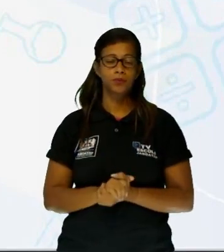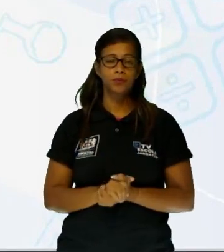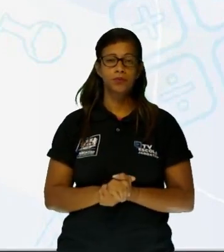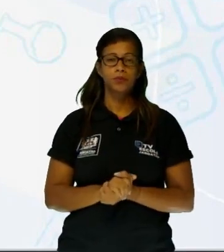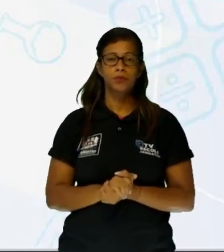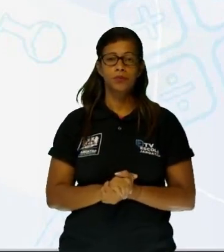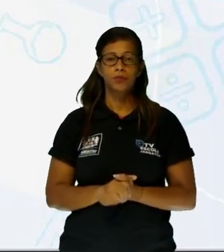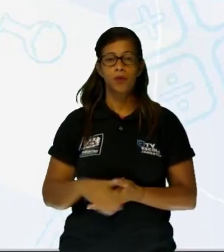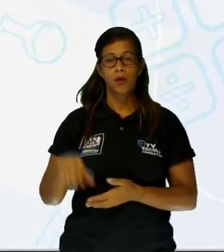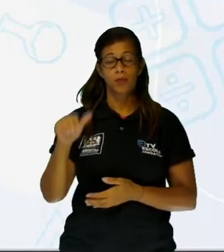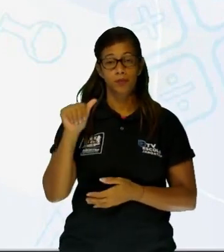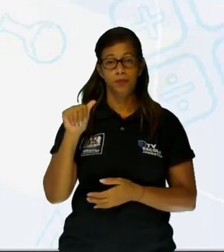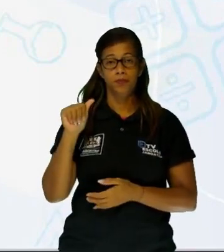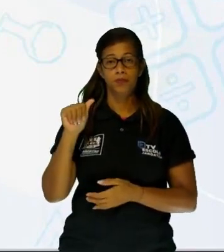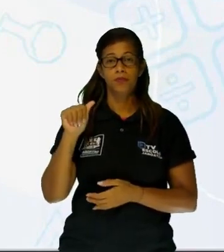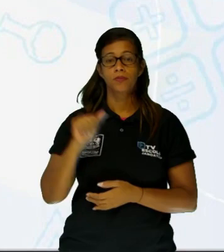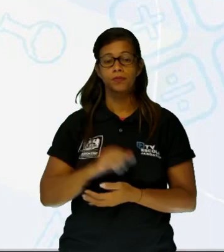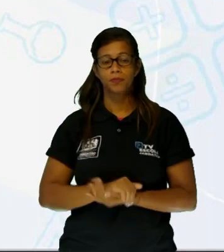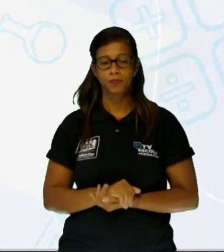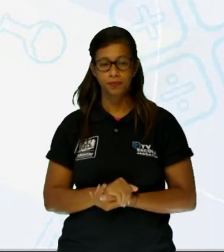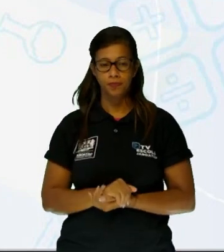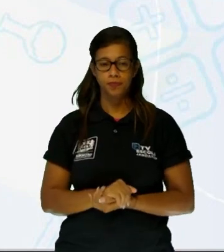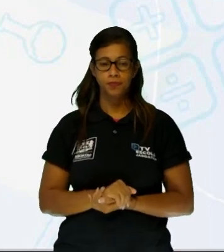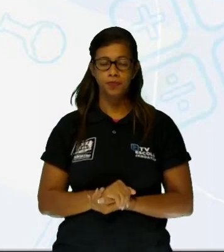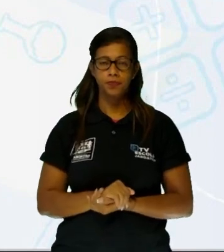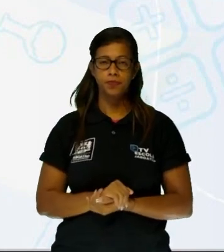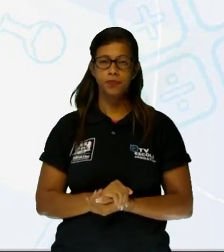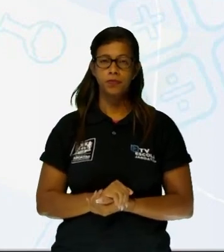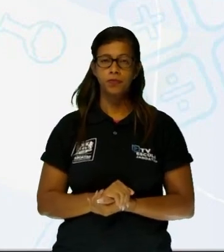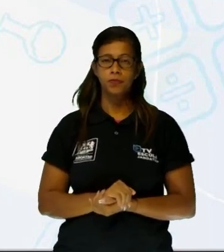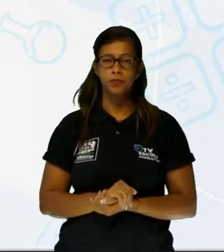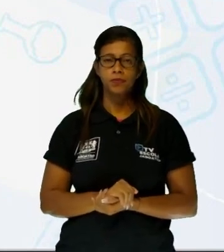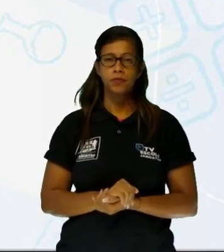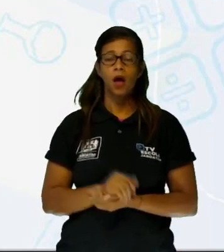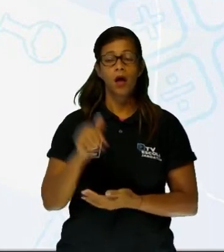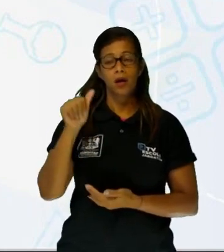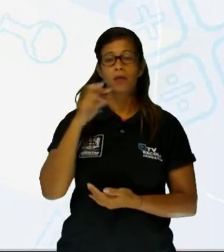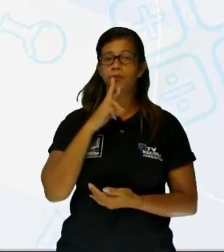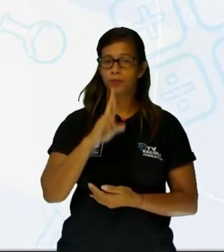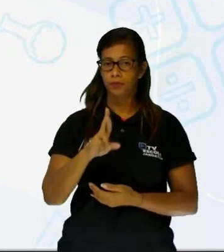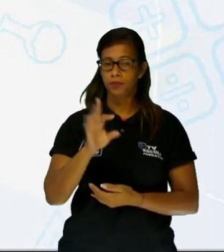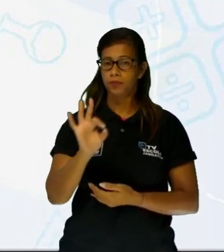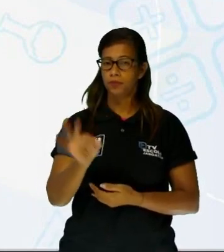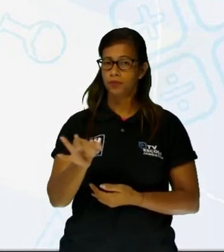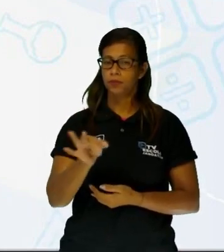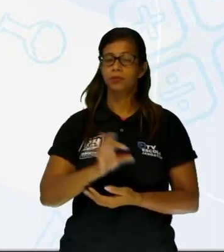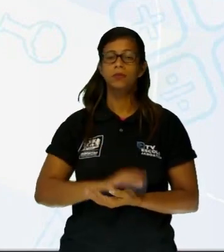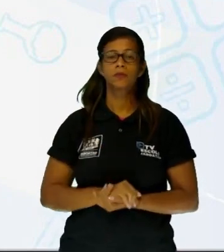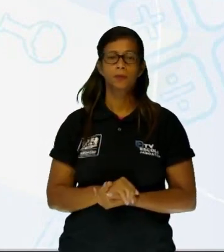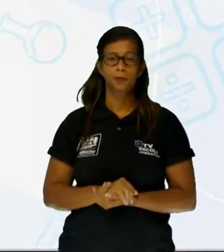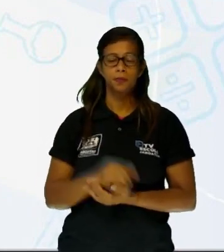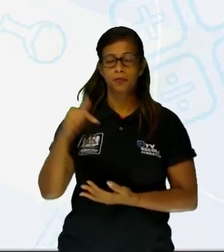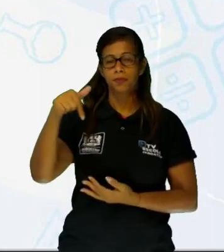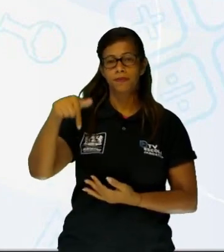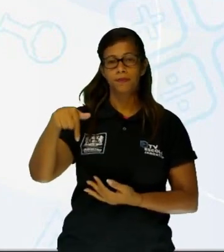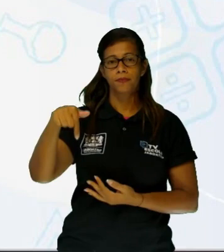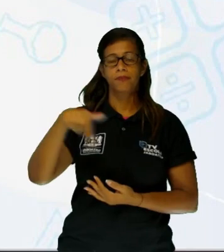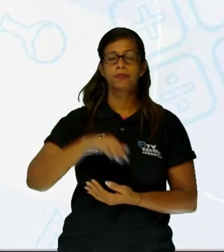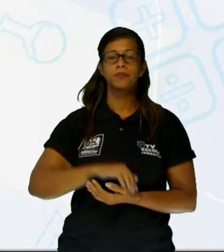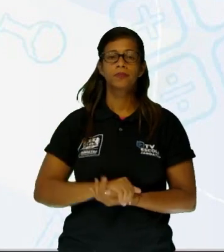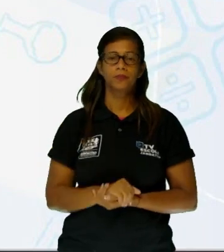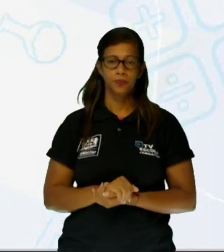essa resolução da questão 6. Tranquilo? Confirmando aí letra A como resposta. Vamos ver a questão 7. O